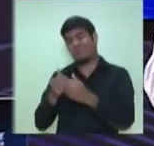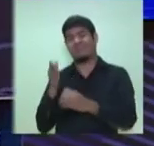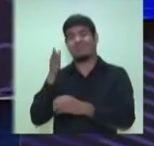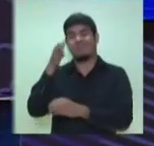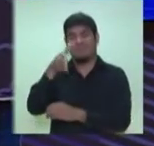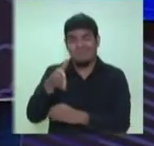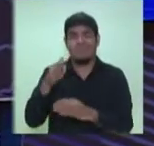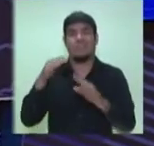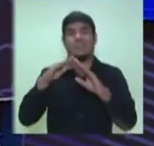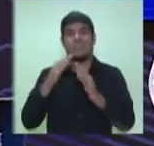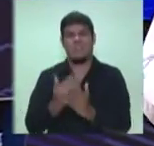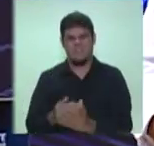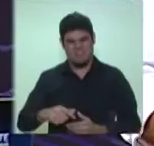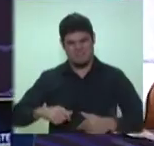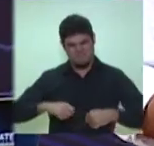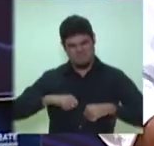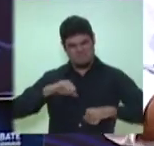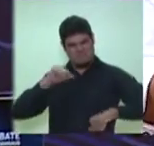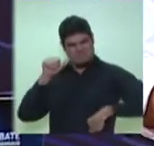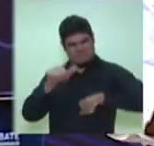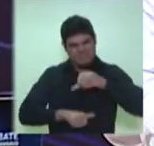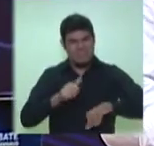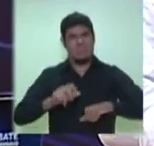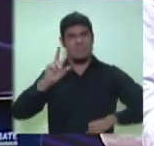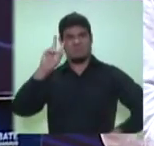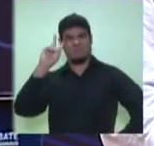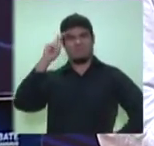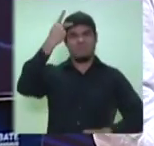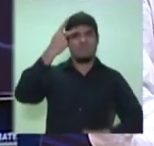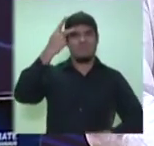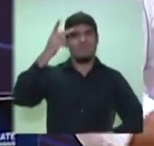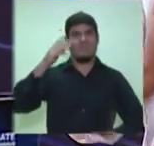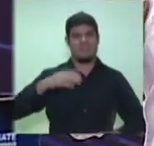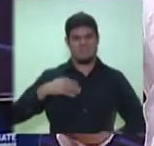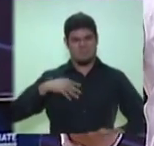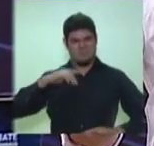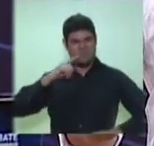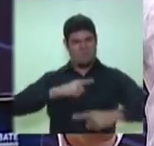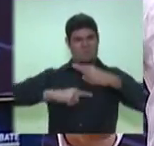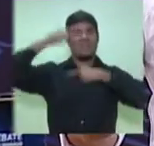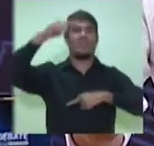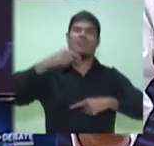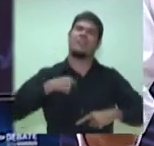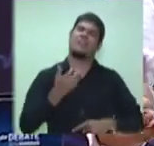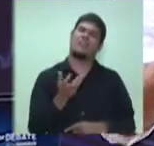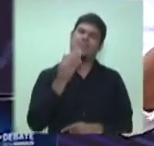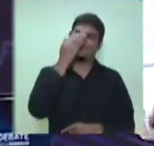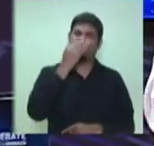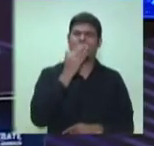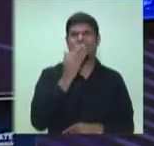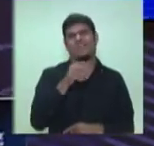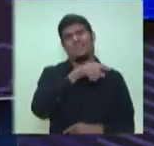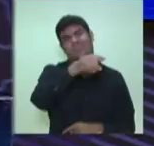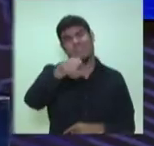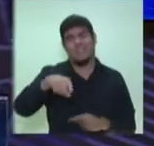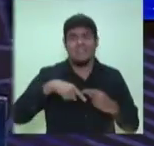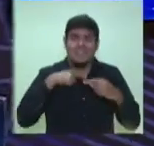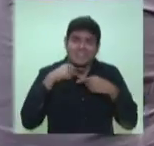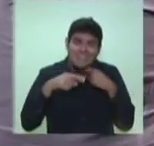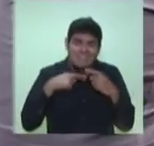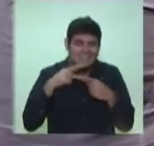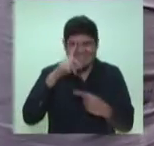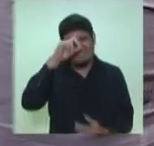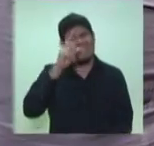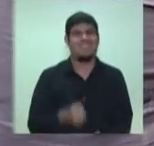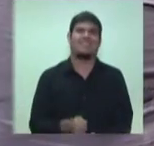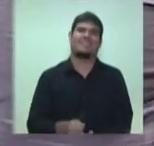e que decidiu dedicar a sua vida a oferecer um futuro melhor para a nossa cidade. Eu quero pedir a vocês, indecisos, que se decidam, se decidam